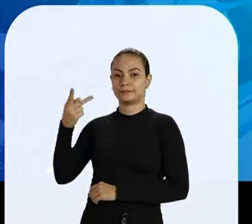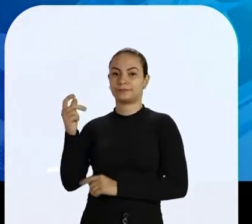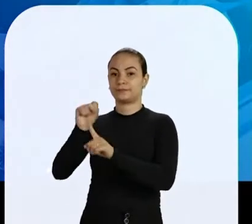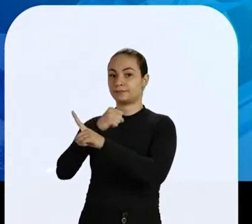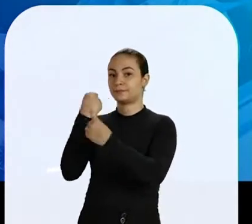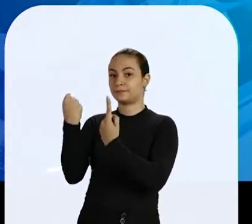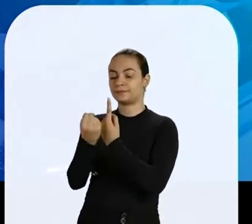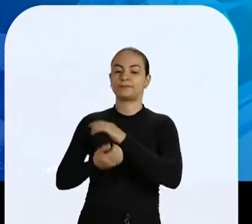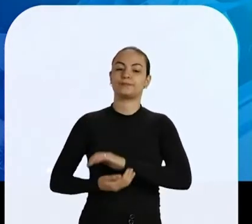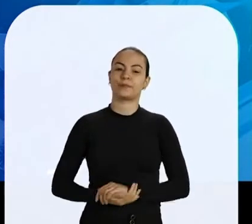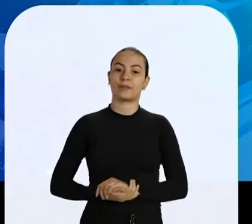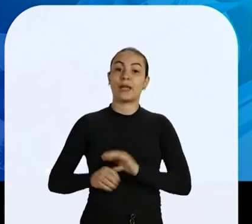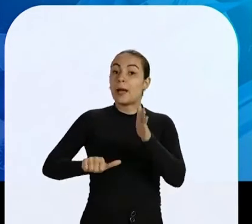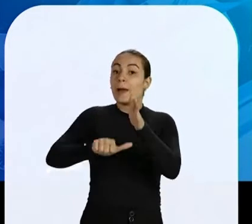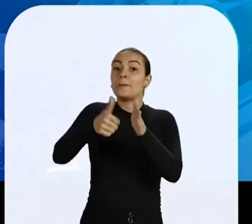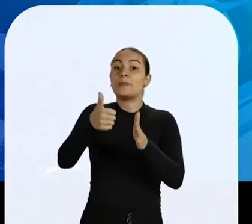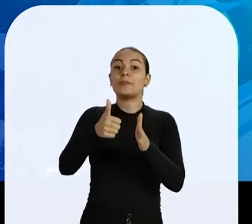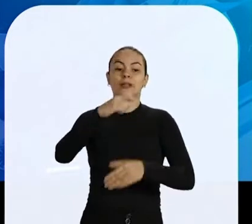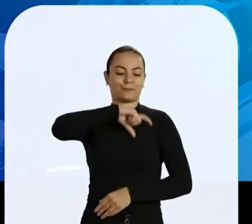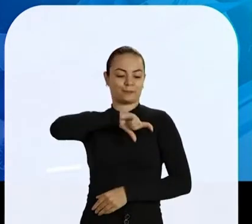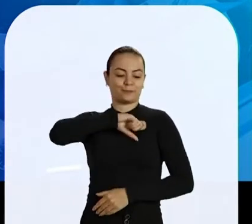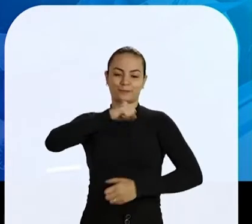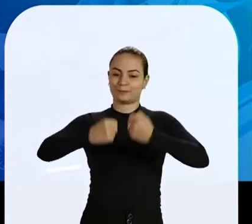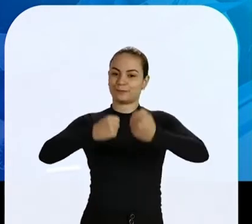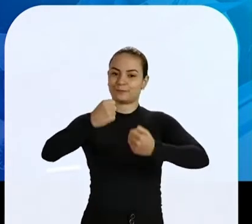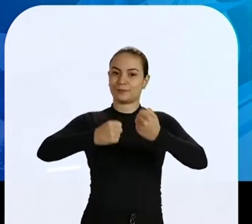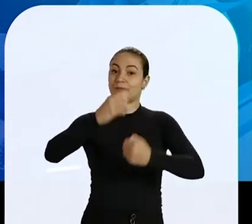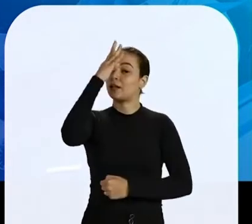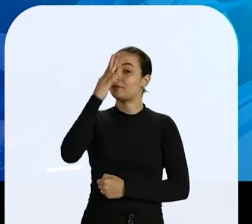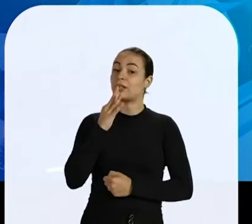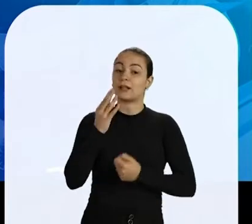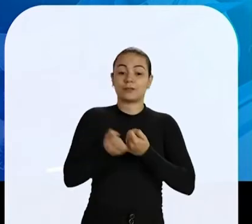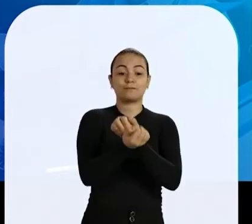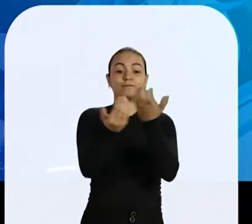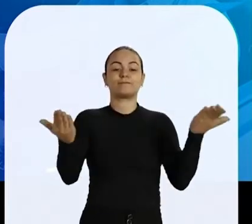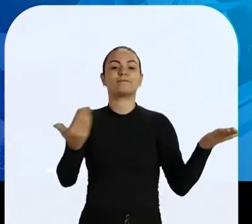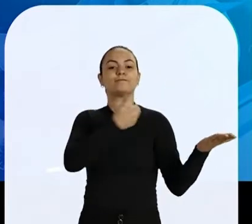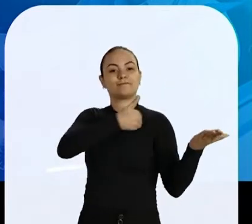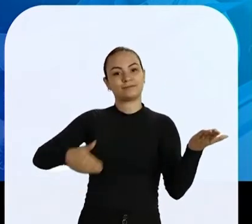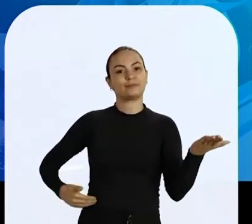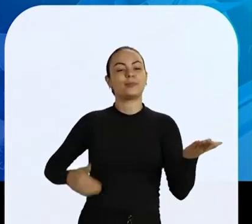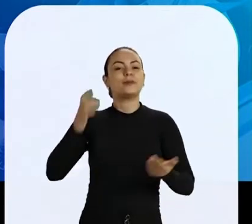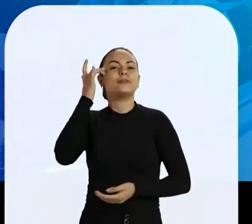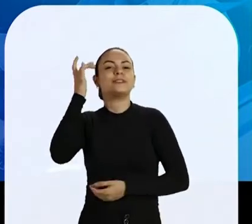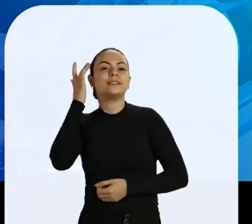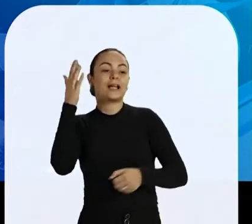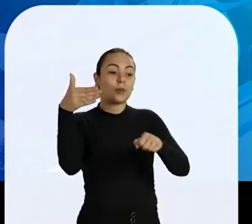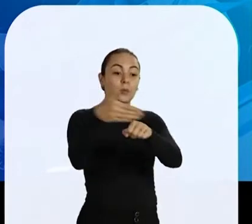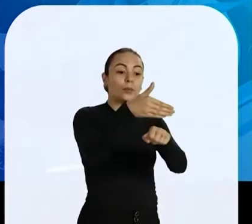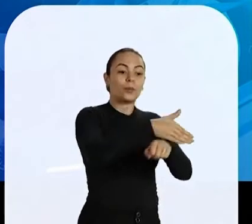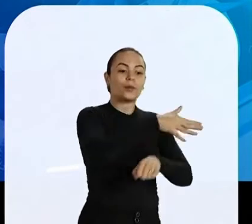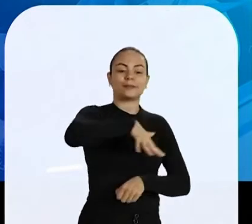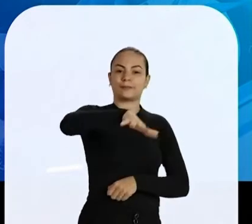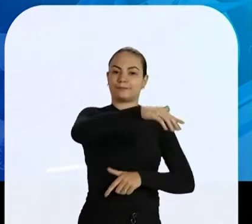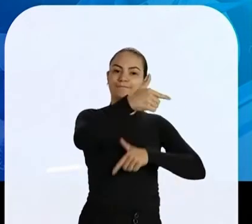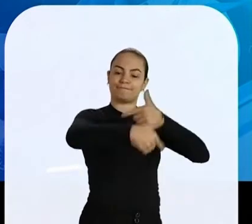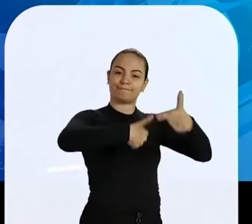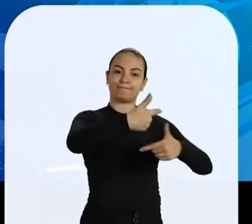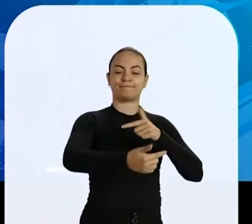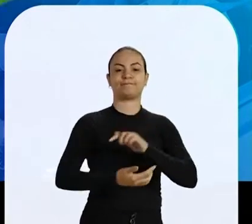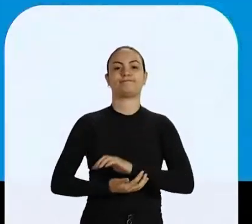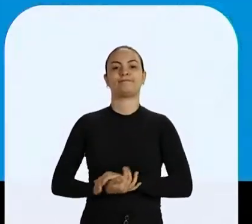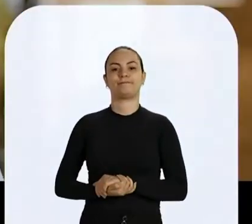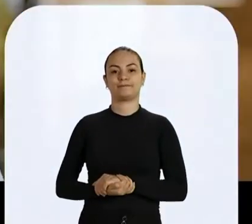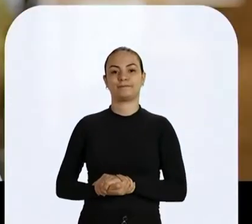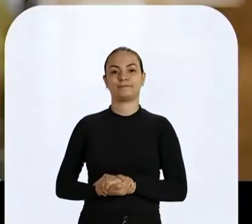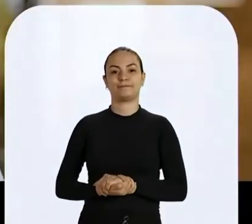O governo vai viabilizar a emissão da primeira carteira de habilitação de forma gratuita para facilitar o ingresso no mercado de